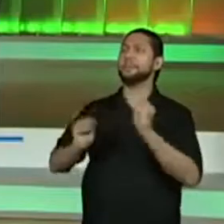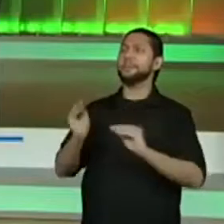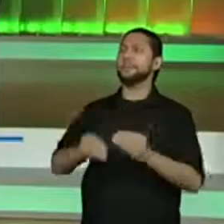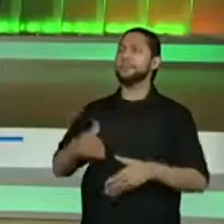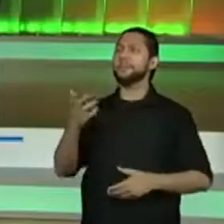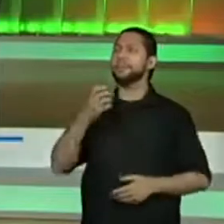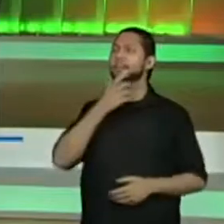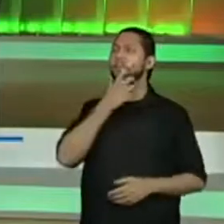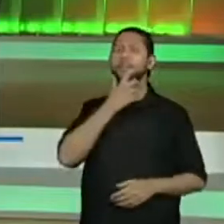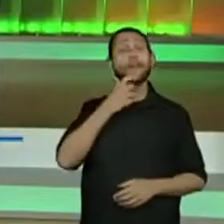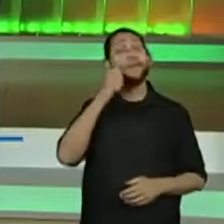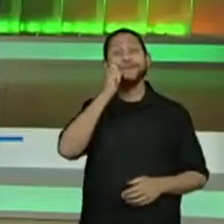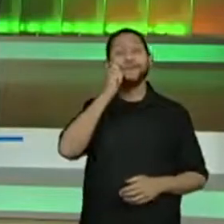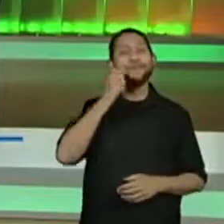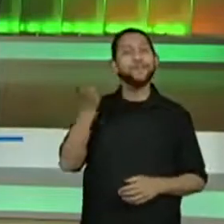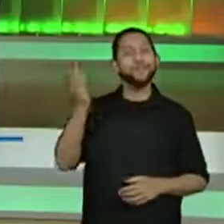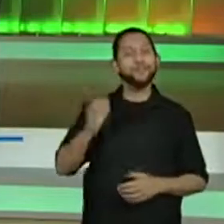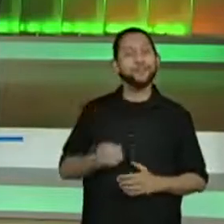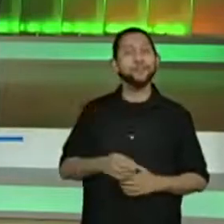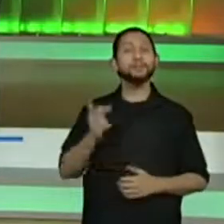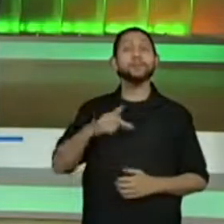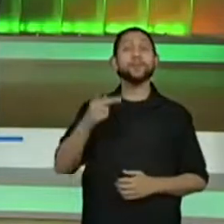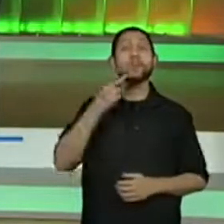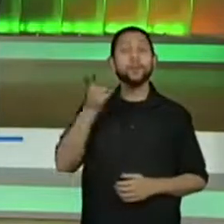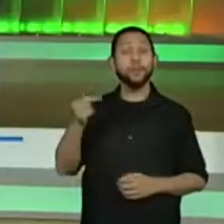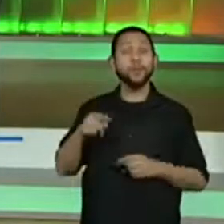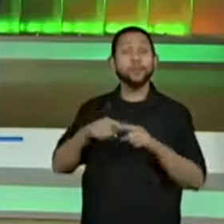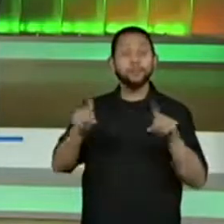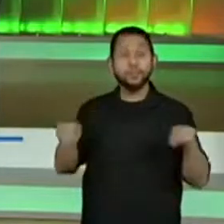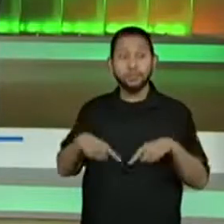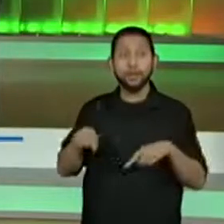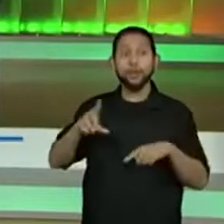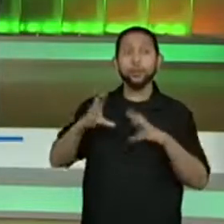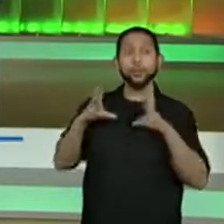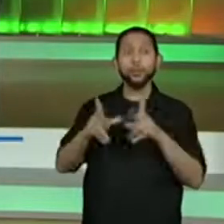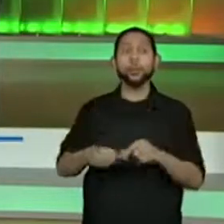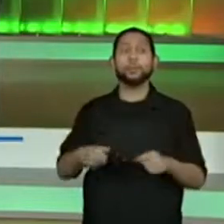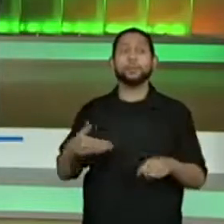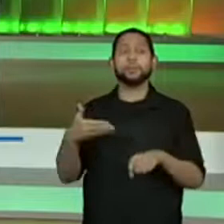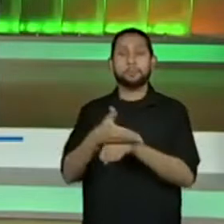Olha que gracinha. pessoal, tem professor falando que a sala já está participando em peso.